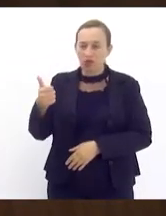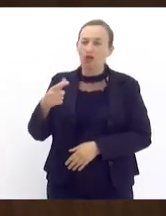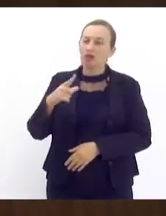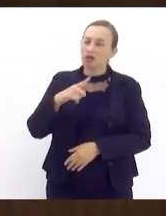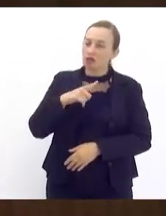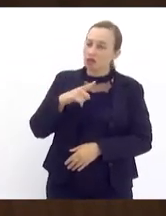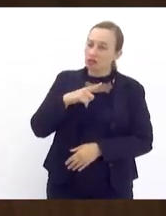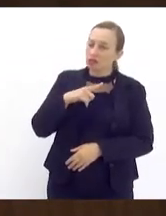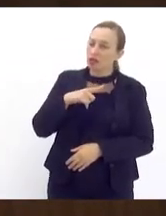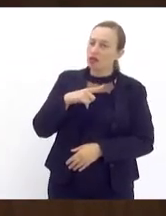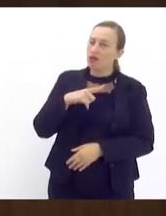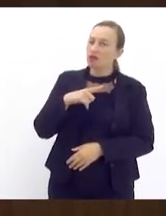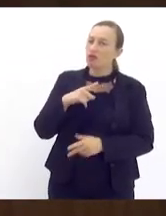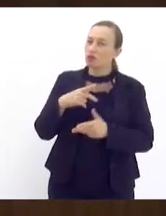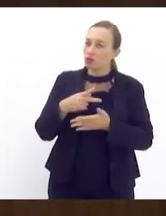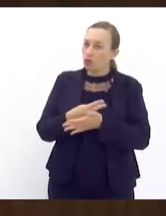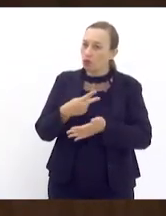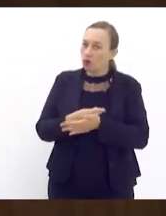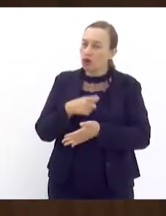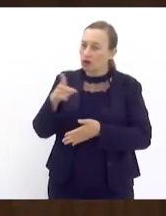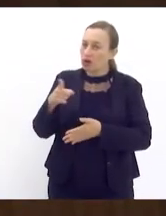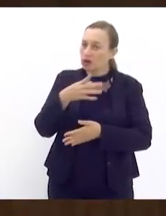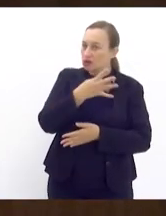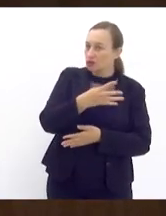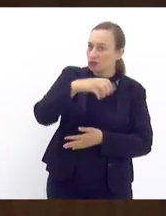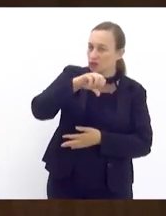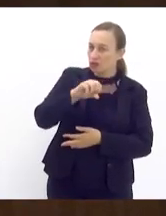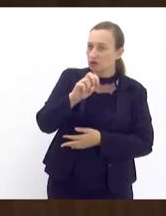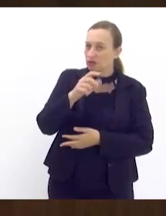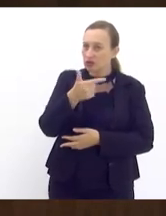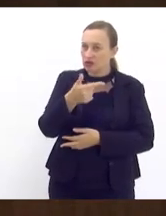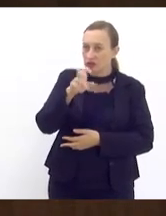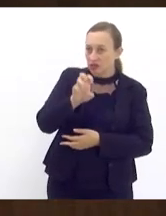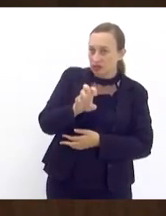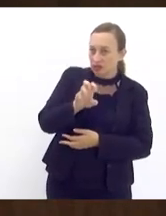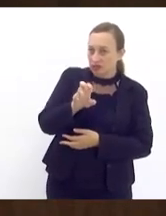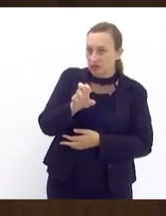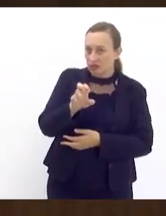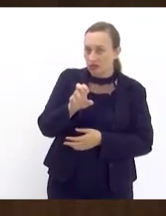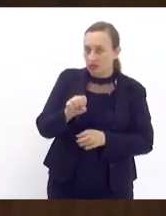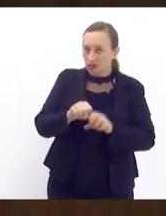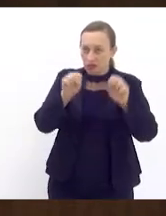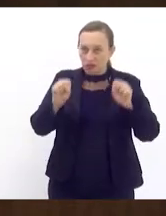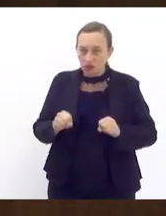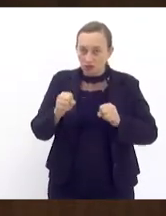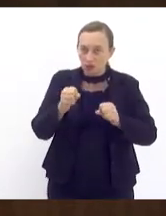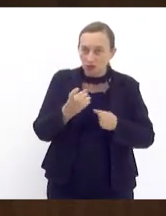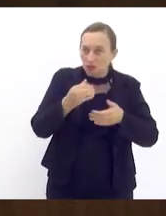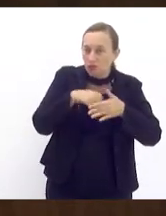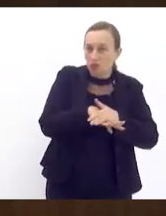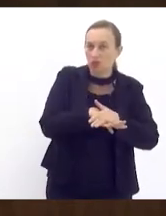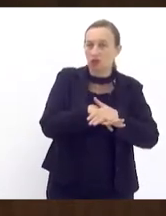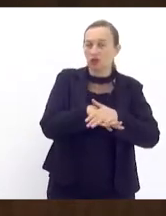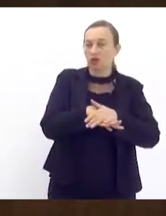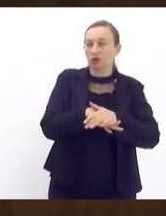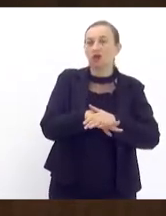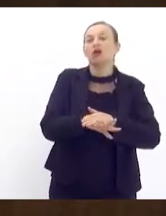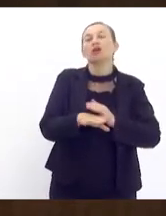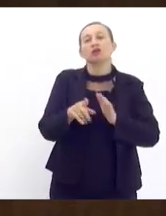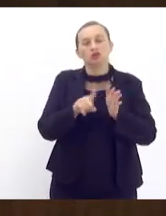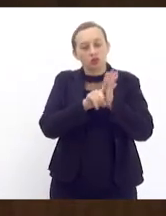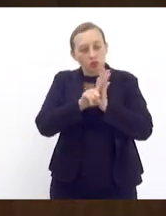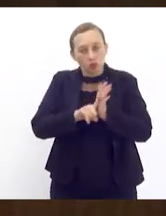divergência de tramitação porque essa 4925 ela estava dando no sistema como arquivada e aí a gente fez a